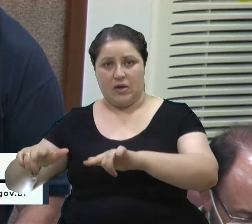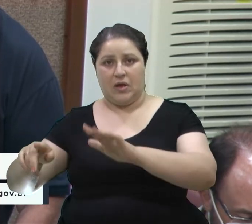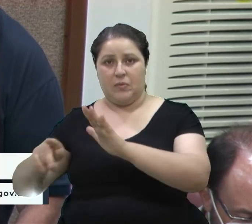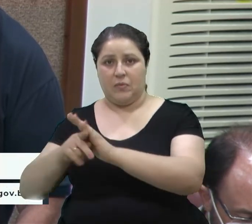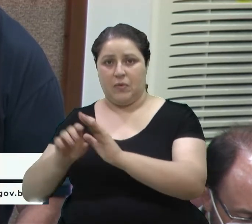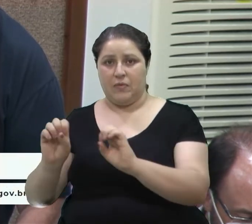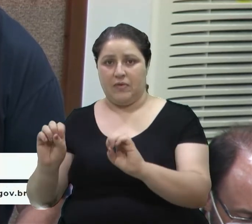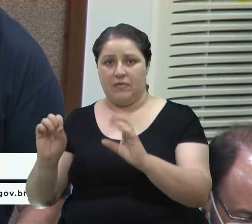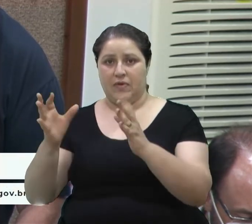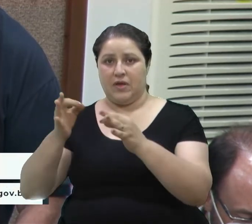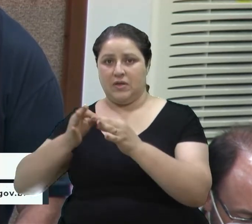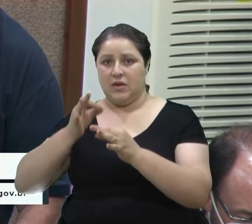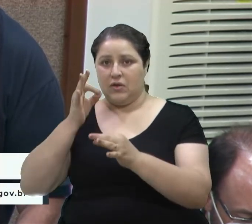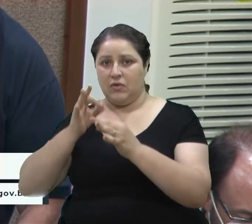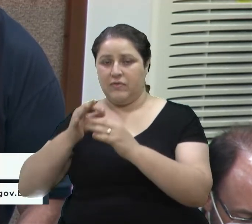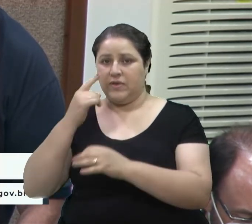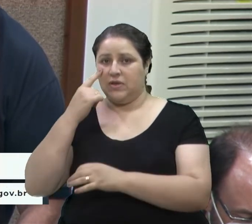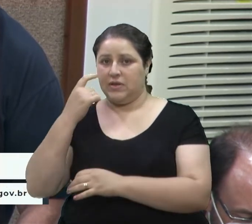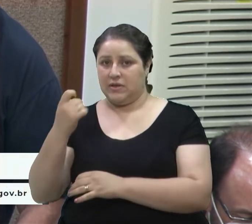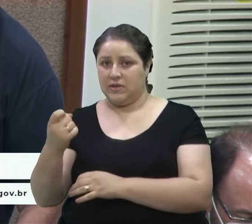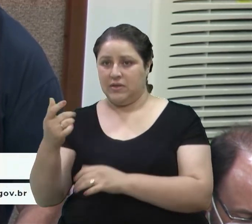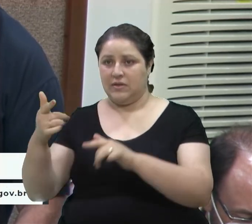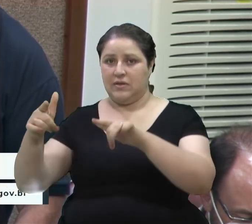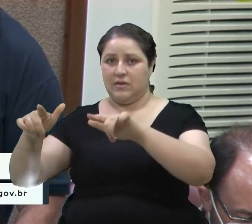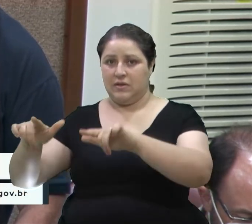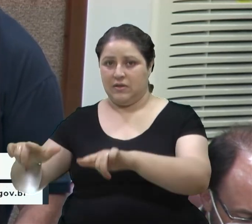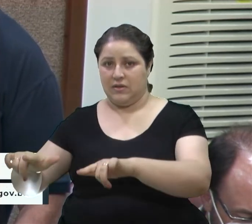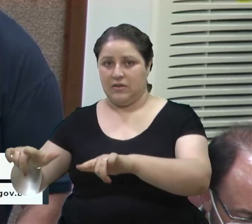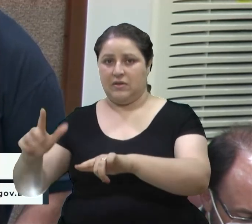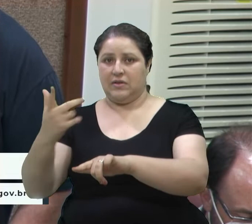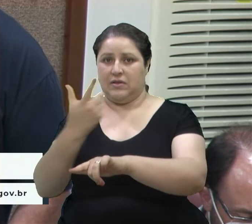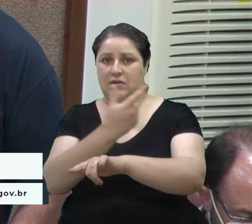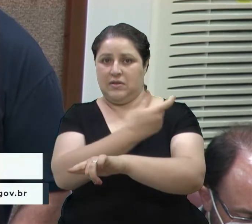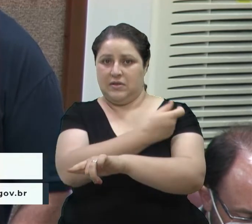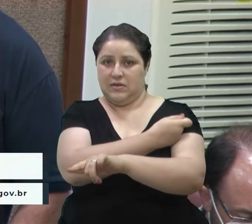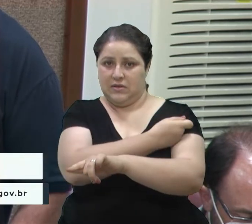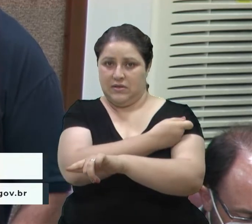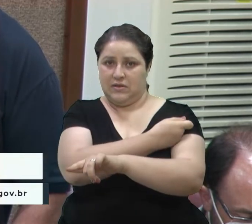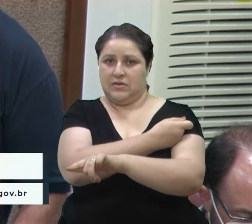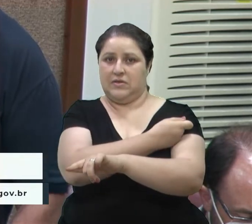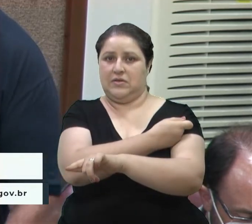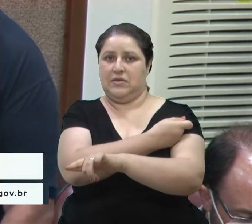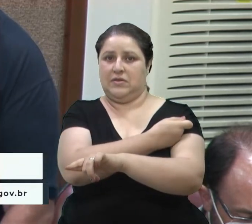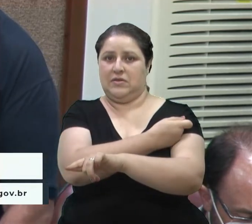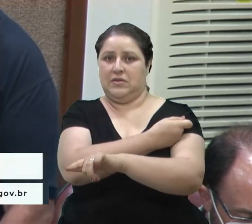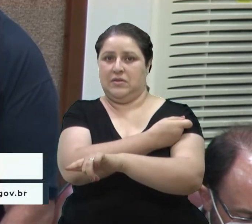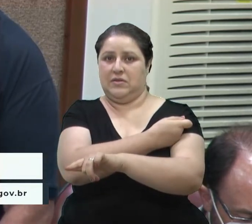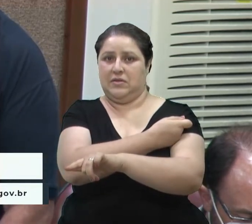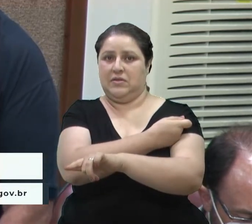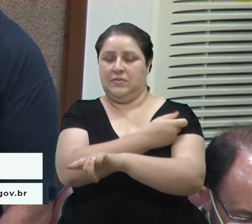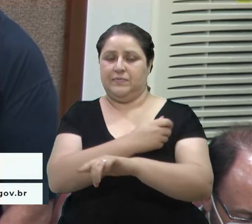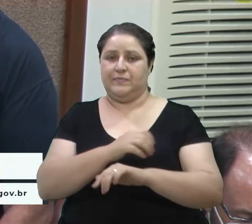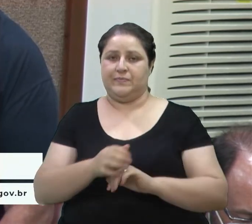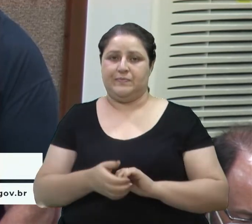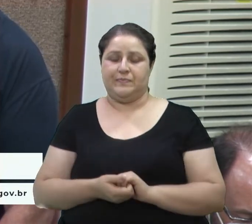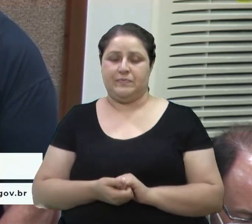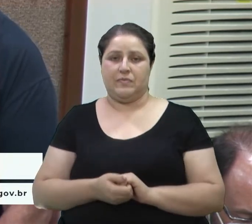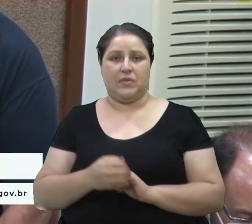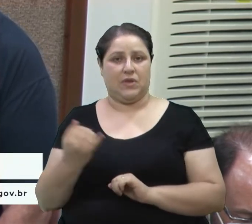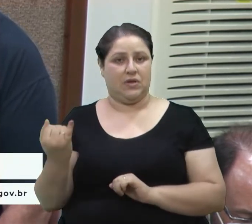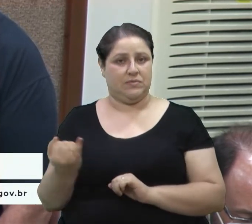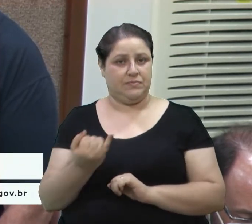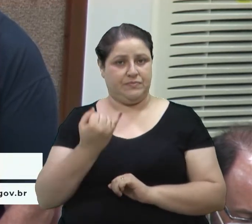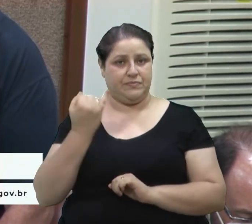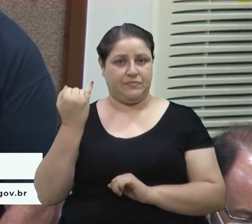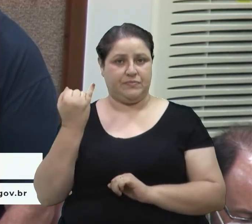vejo interessante que tenha esse ponto de vacinação lá no parque também. Então, é importante